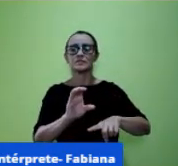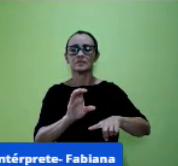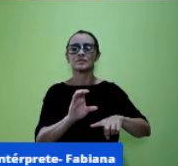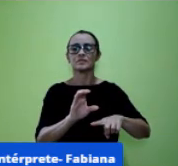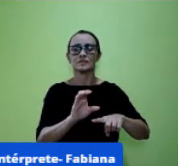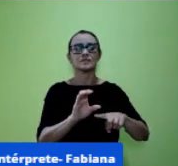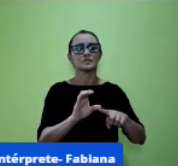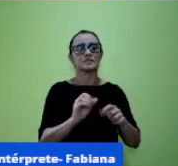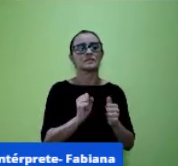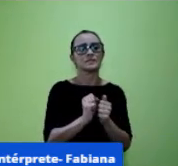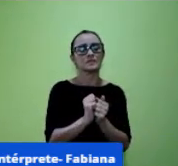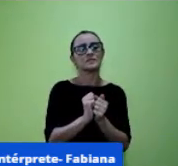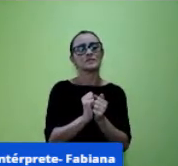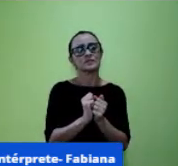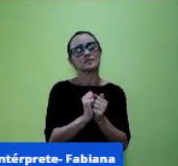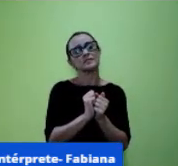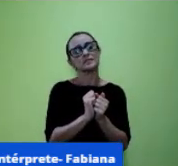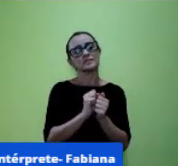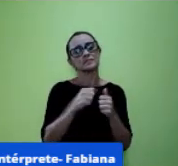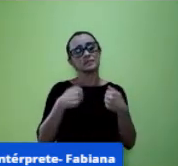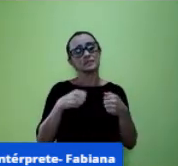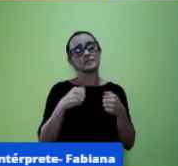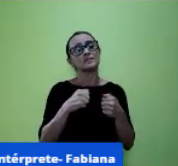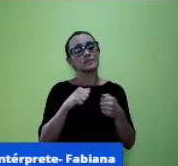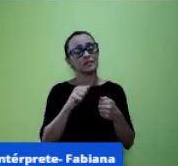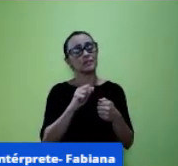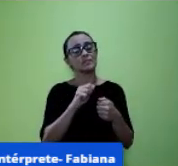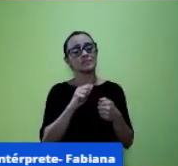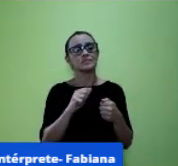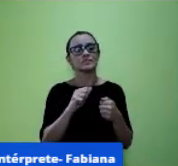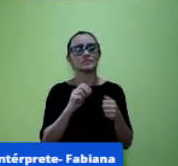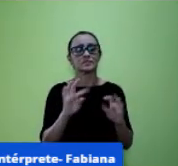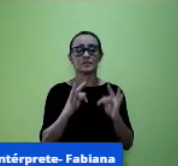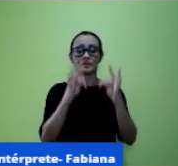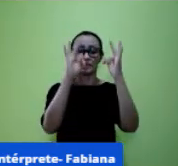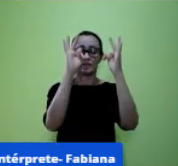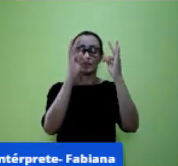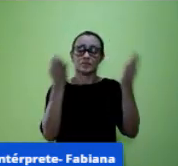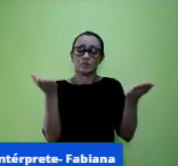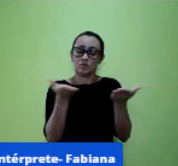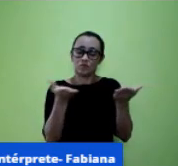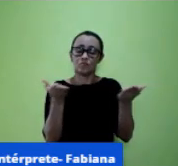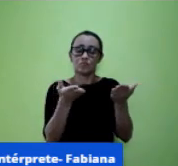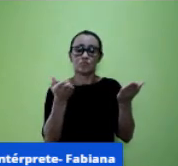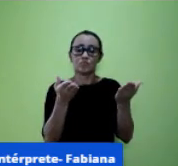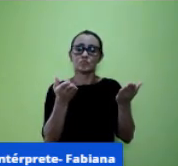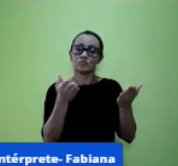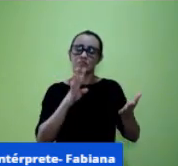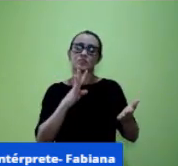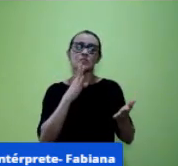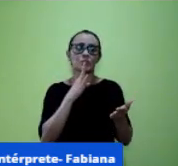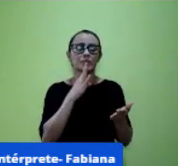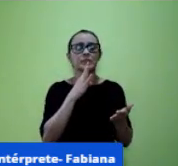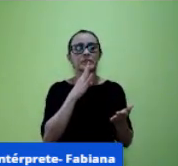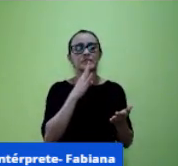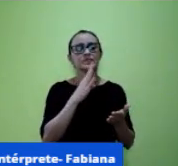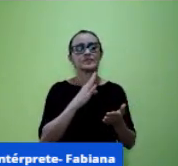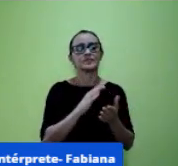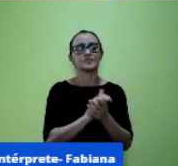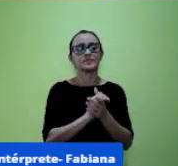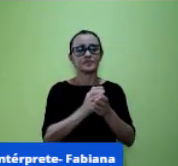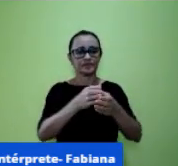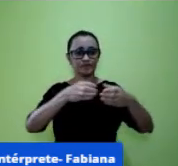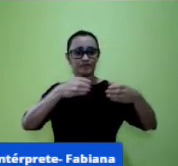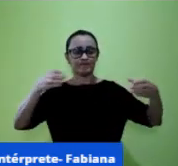desenvolvimento tecnológico né que nós vivemos hoje os efeitos né exatamente em